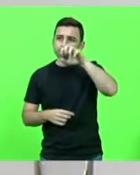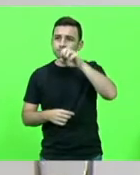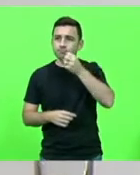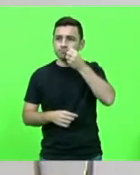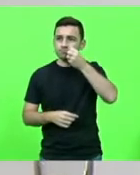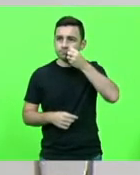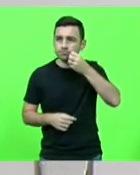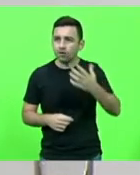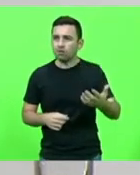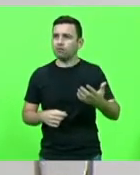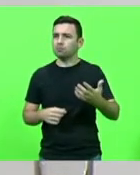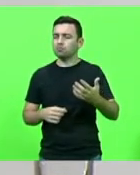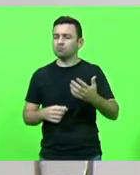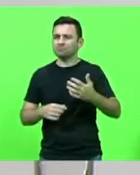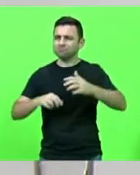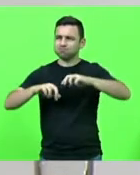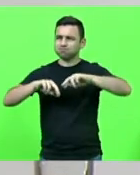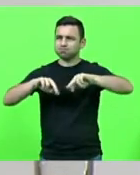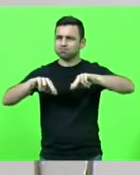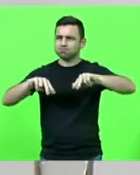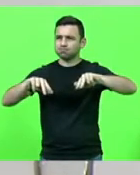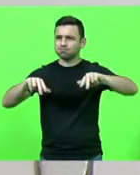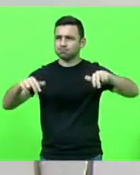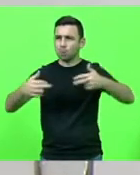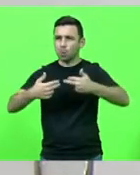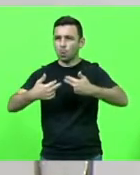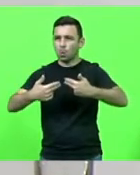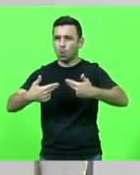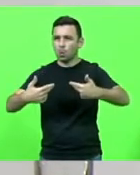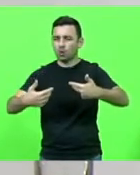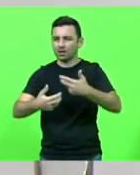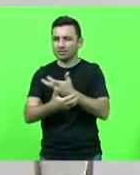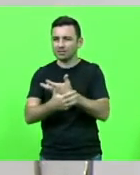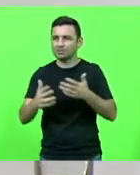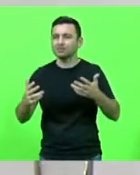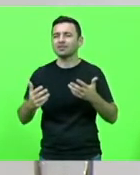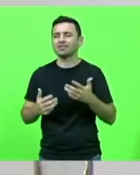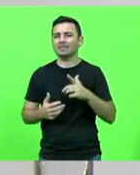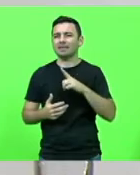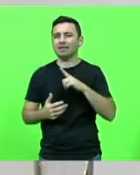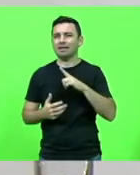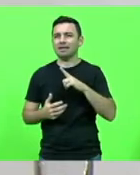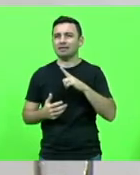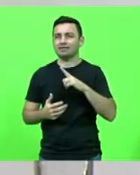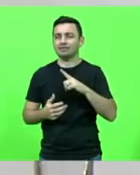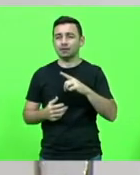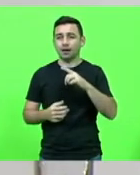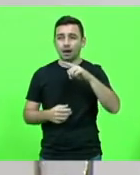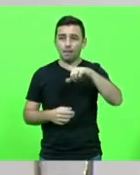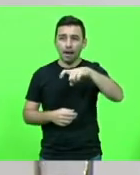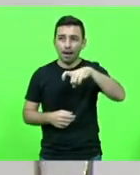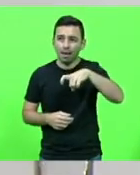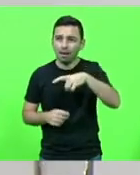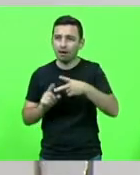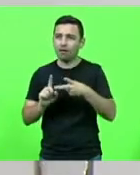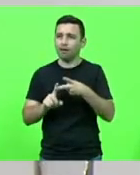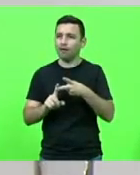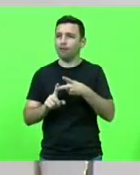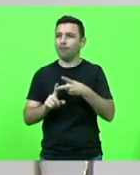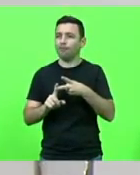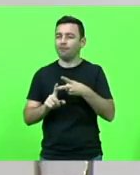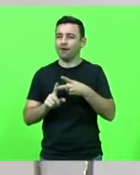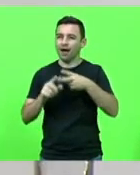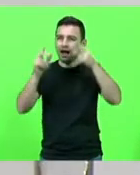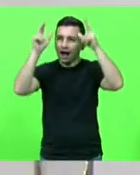biodiversidade também está trazendo retorno de espécies como não só camarão peixe mas cavalo marinho que ali na